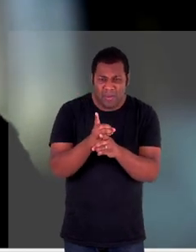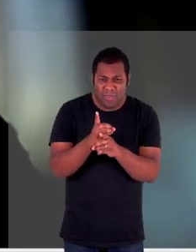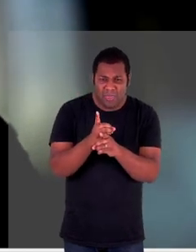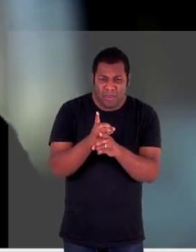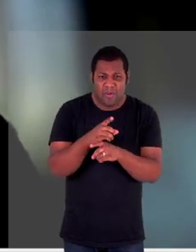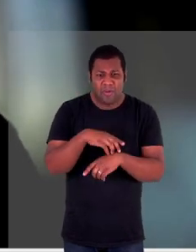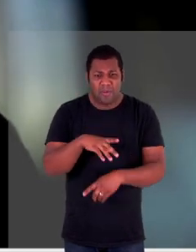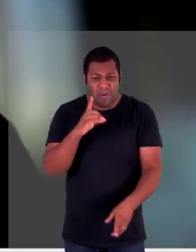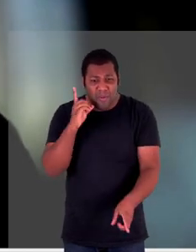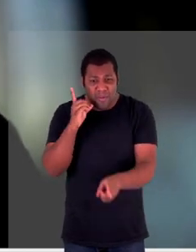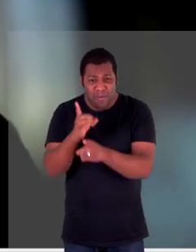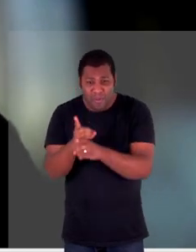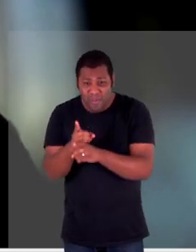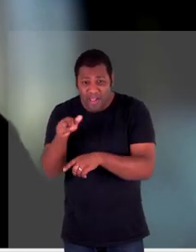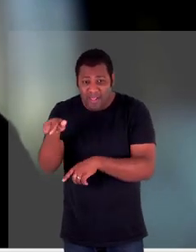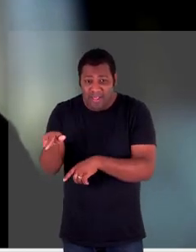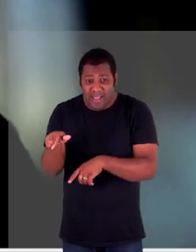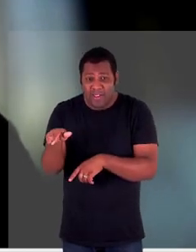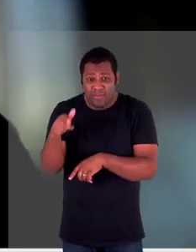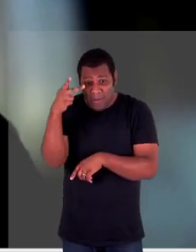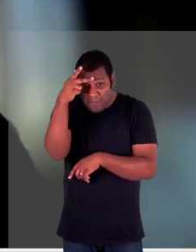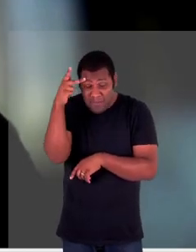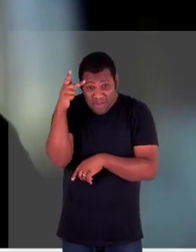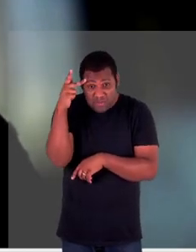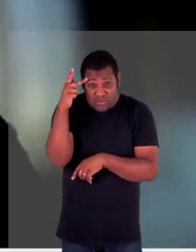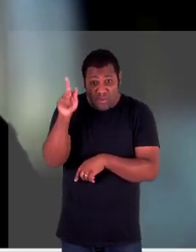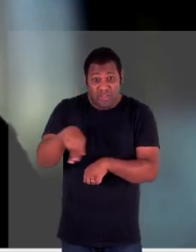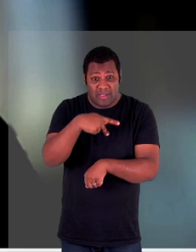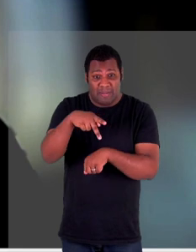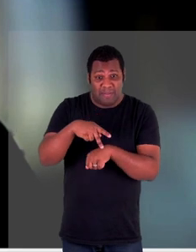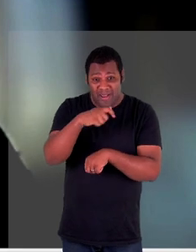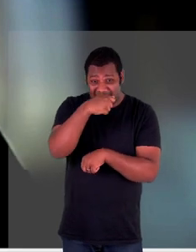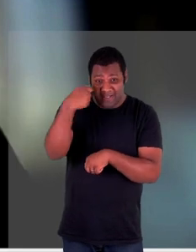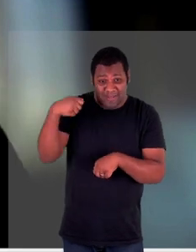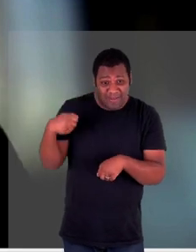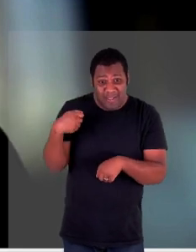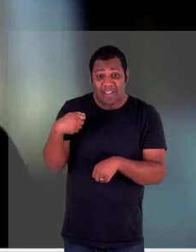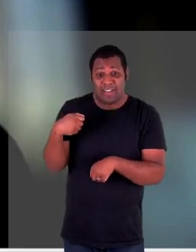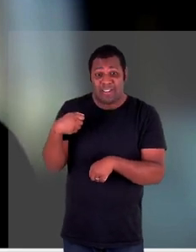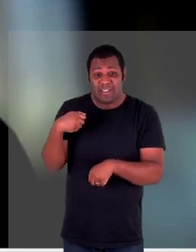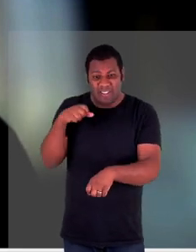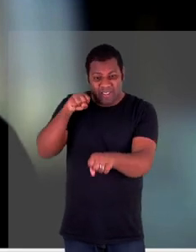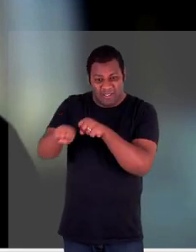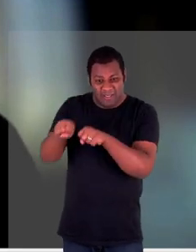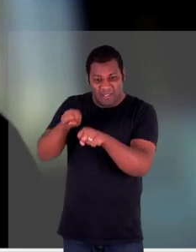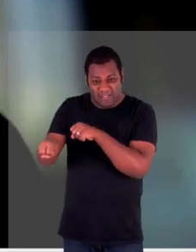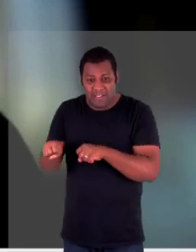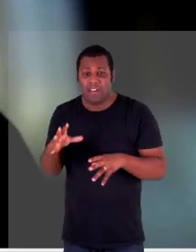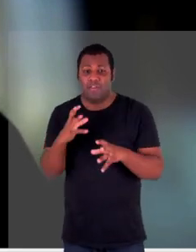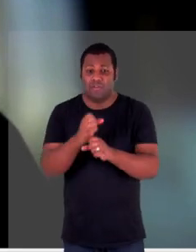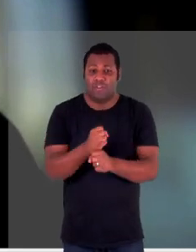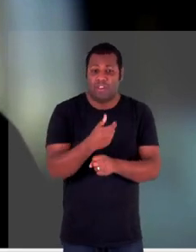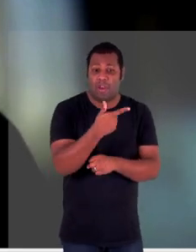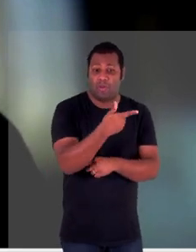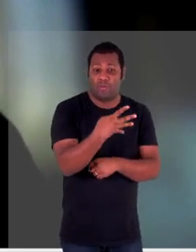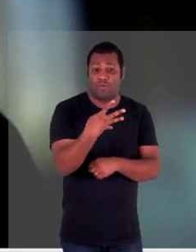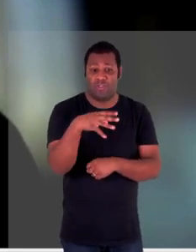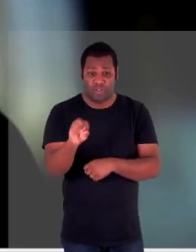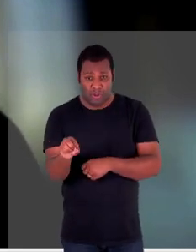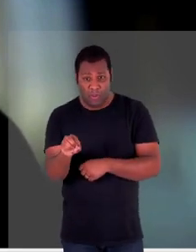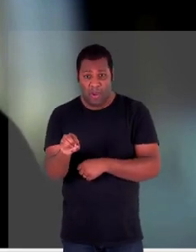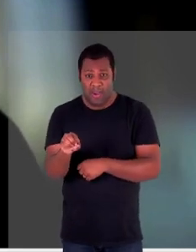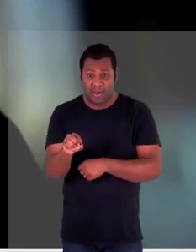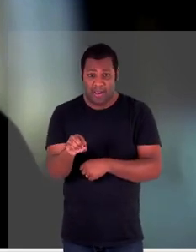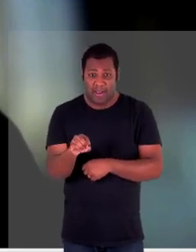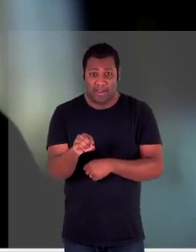ucranianos que foram executados enterrados atrás de uma igreja a maioria deles enorme esmagadora a maioria